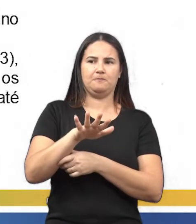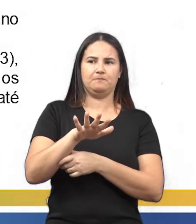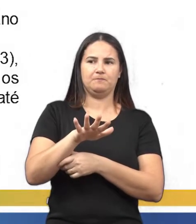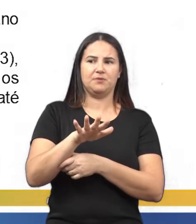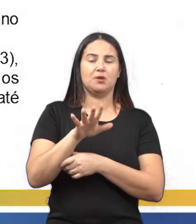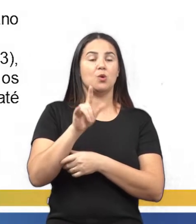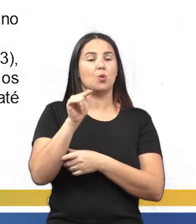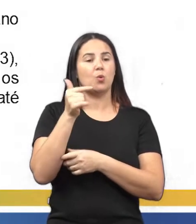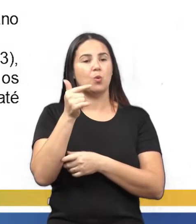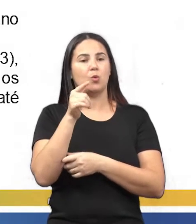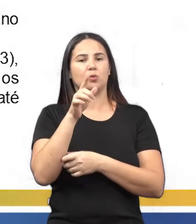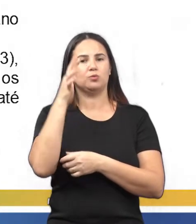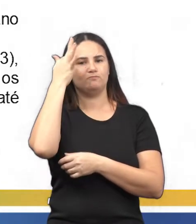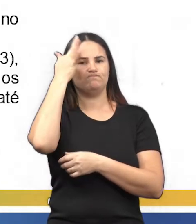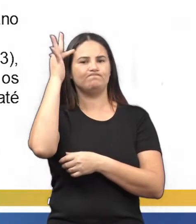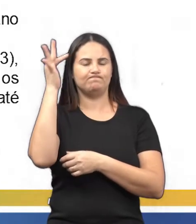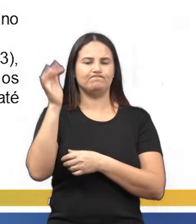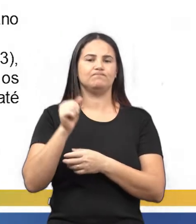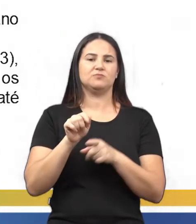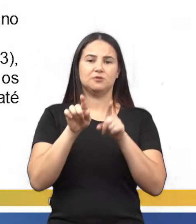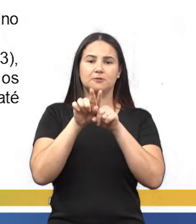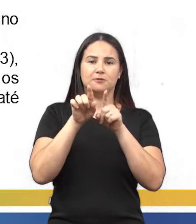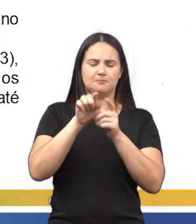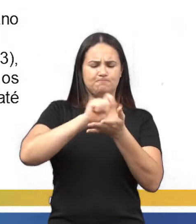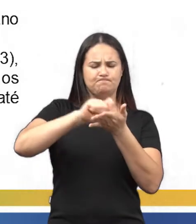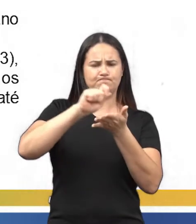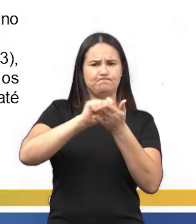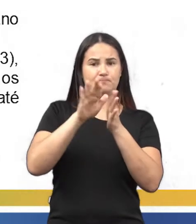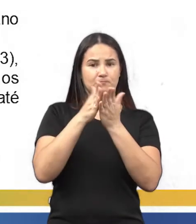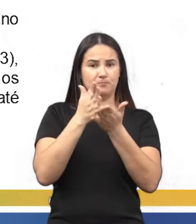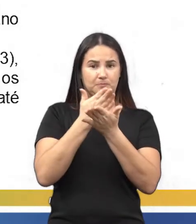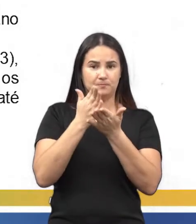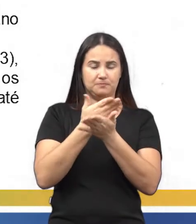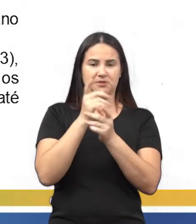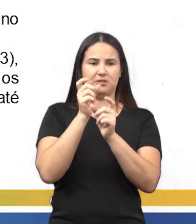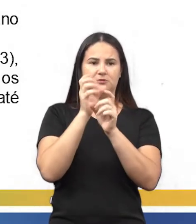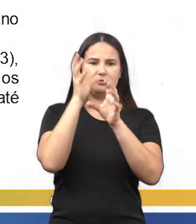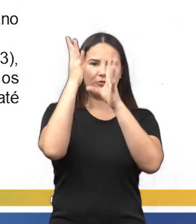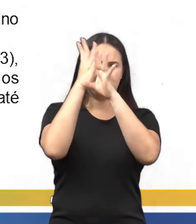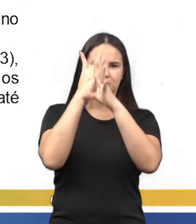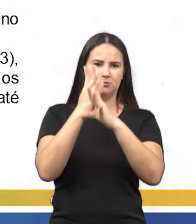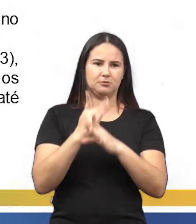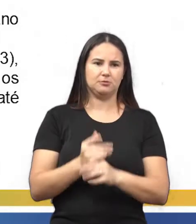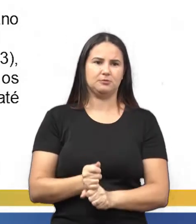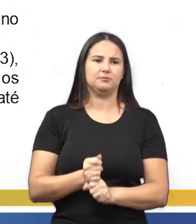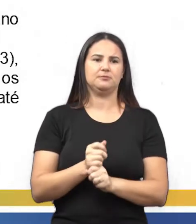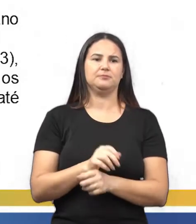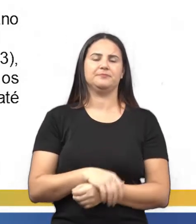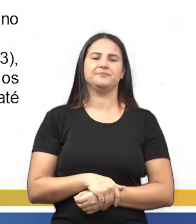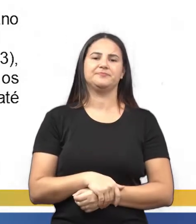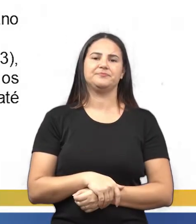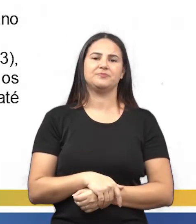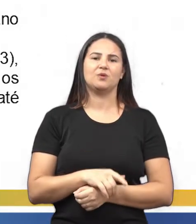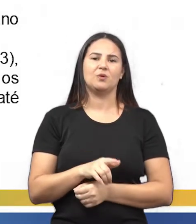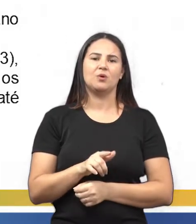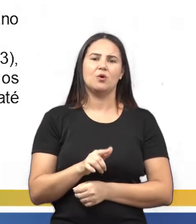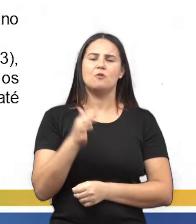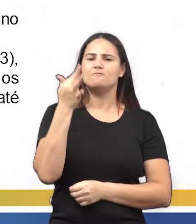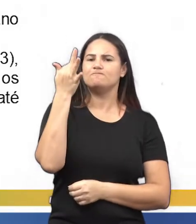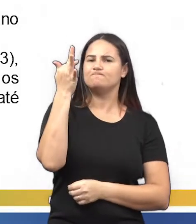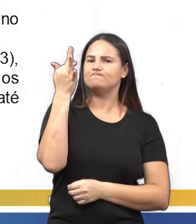ele começou a escrever um livro sobre a álgebra. O advogado e matemático francês,